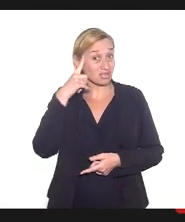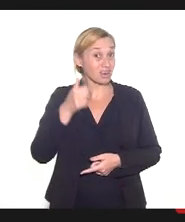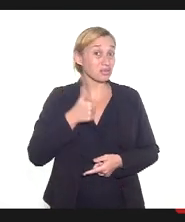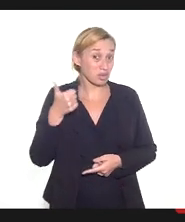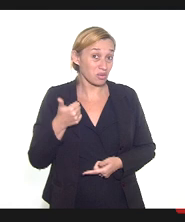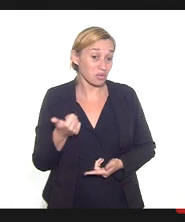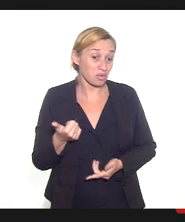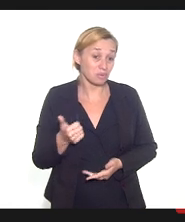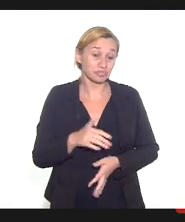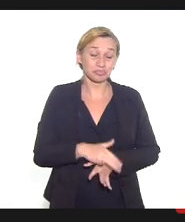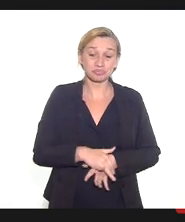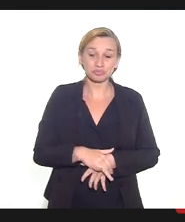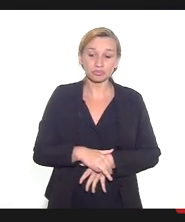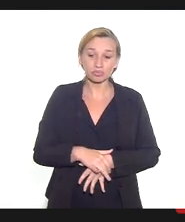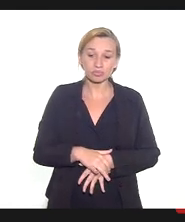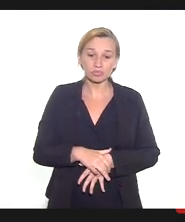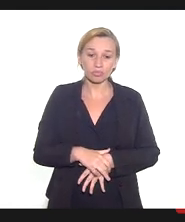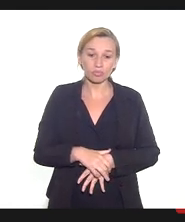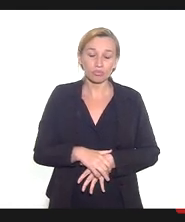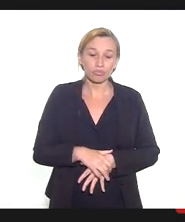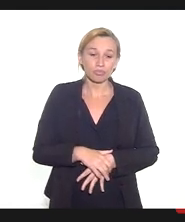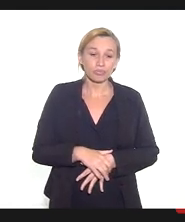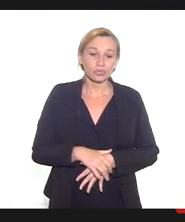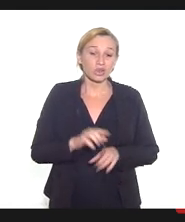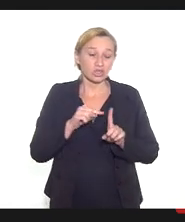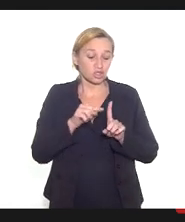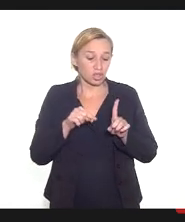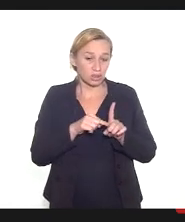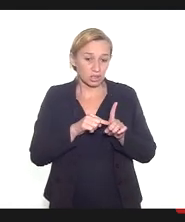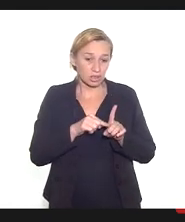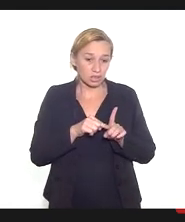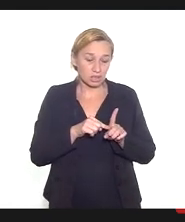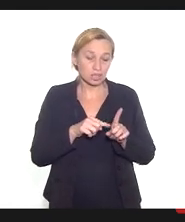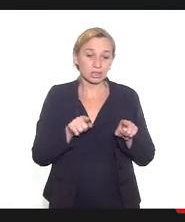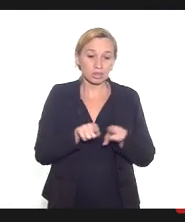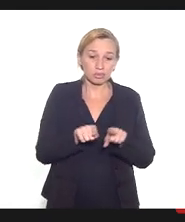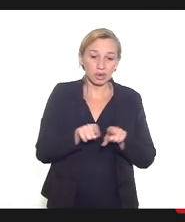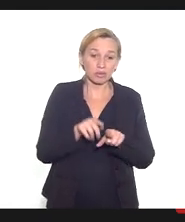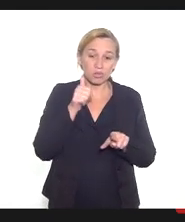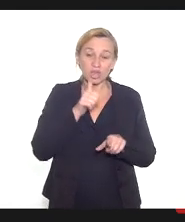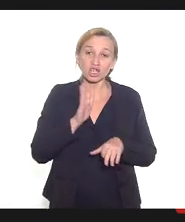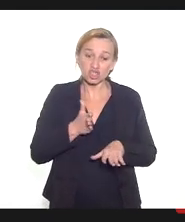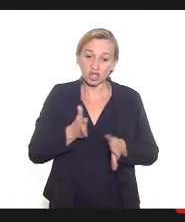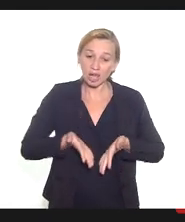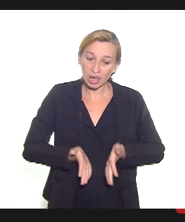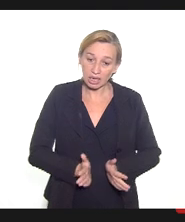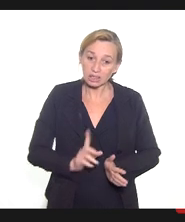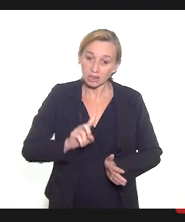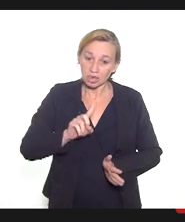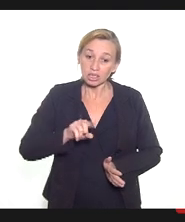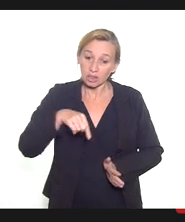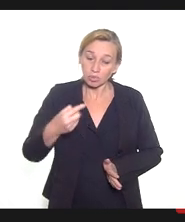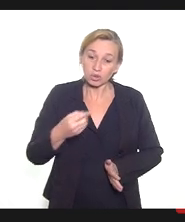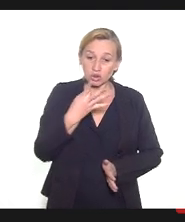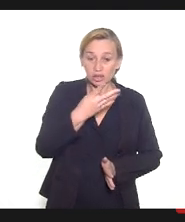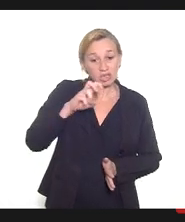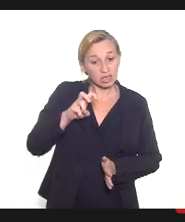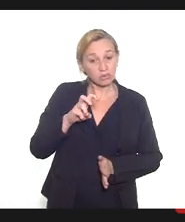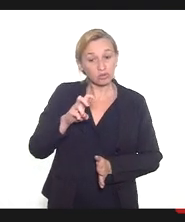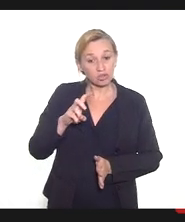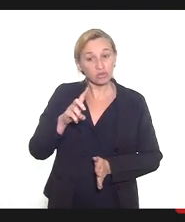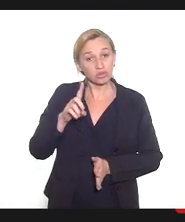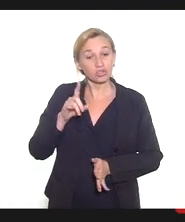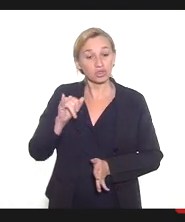inadmissível que gestantes e puérperas sigam morrendo, quando já existem medidas preventivas de efetividade